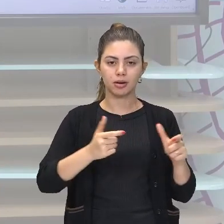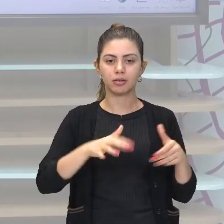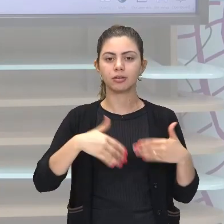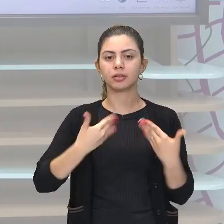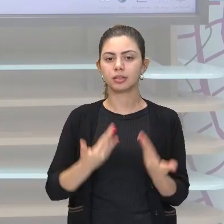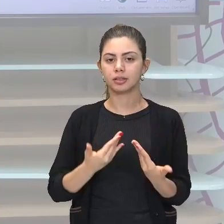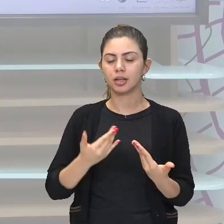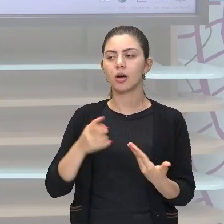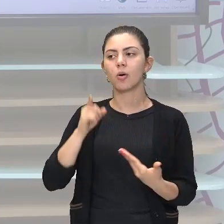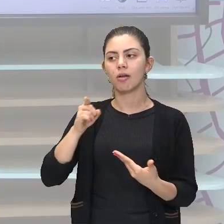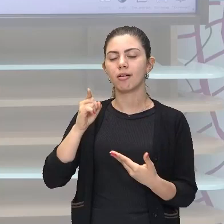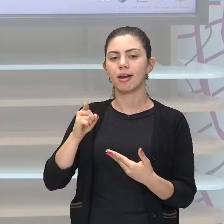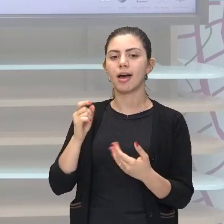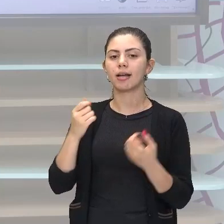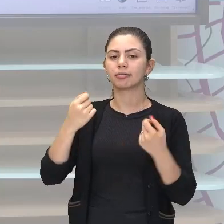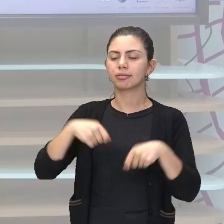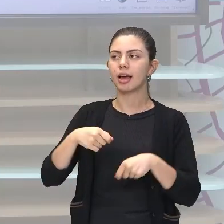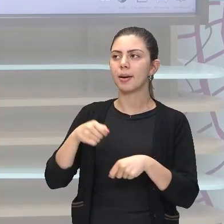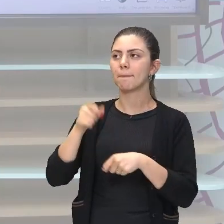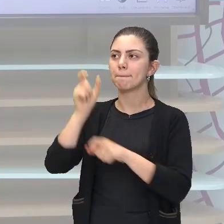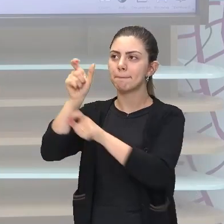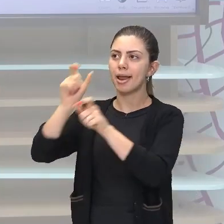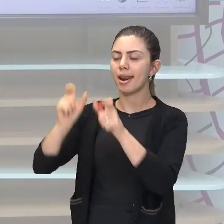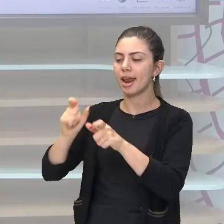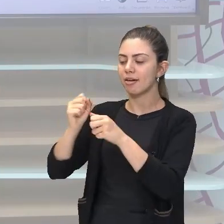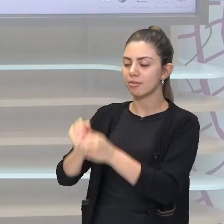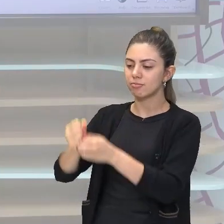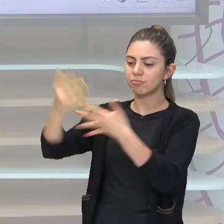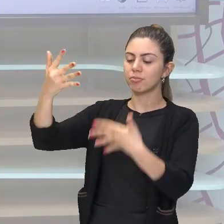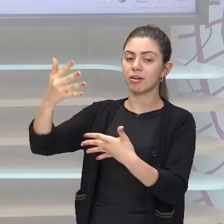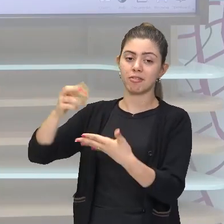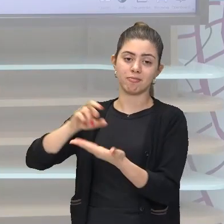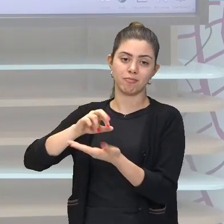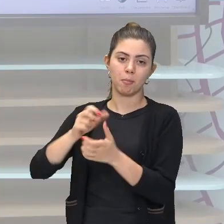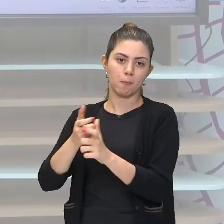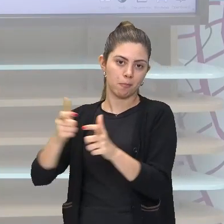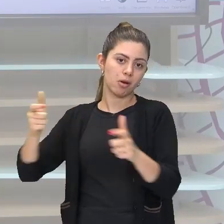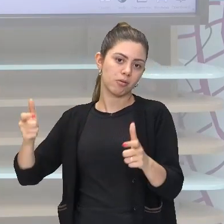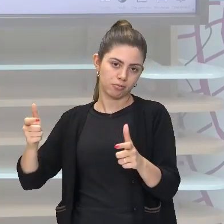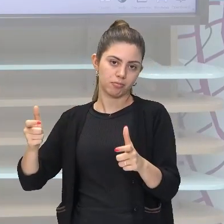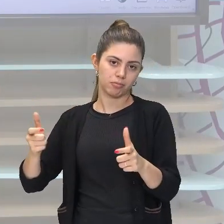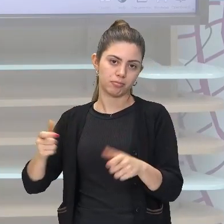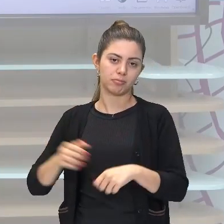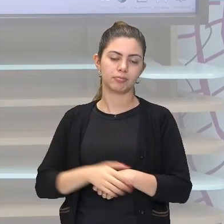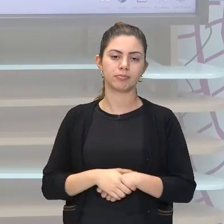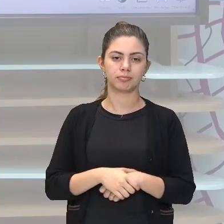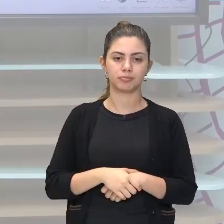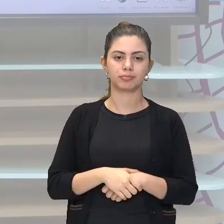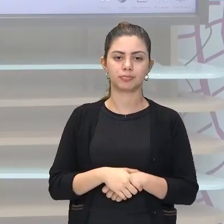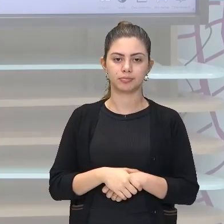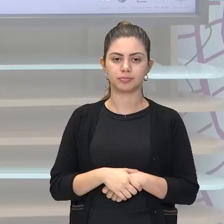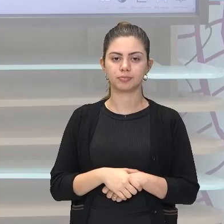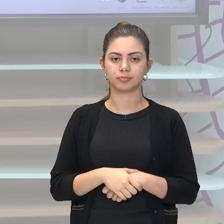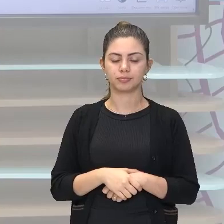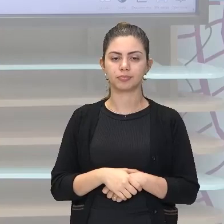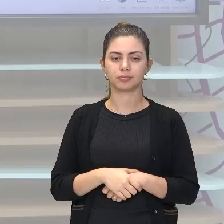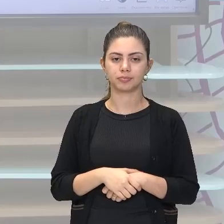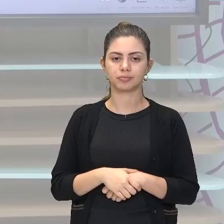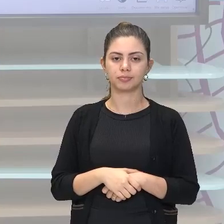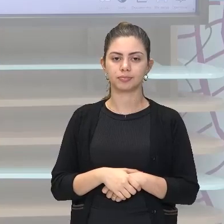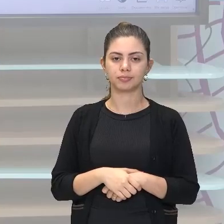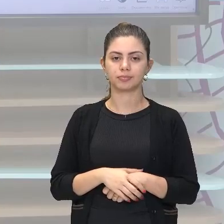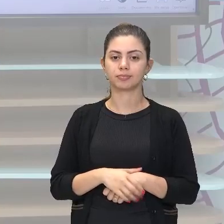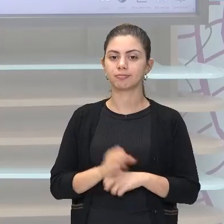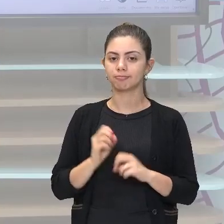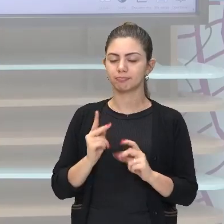de anagramas você vai ter em um número muito grande,